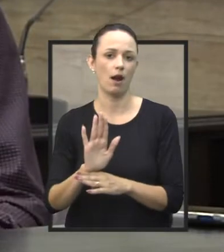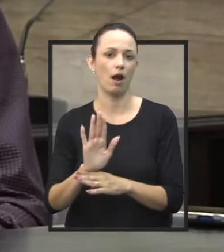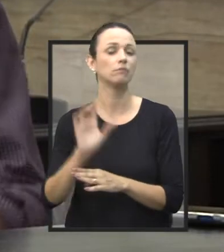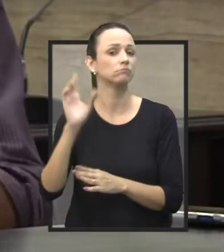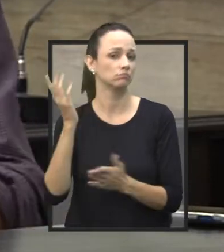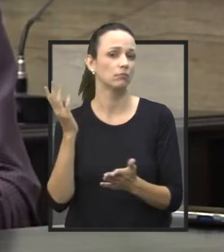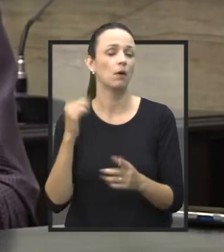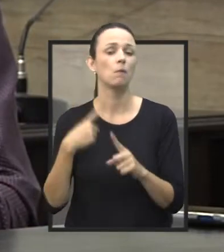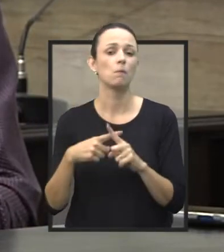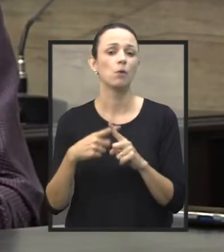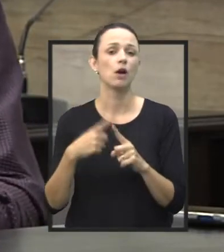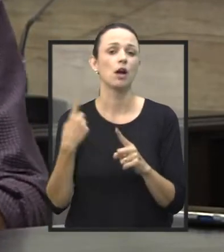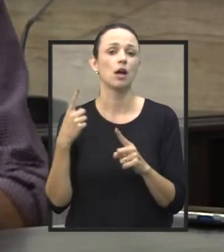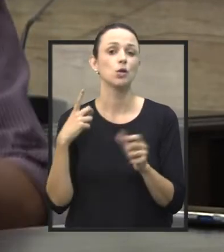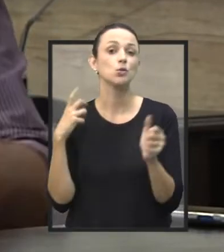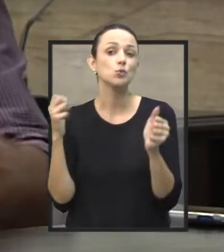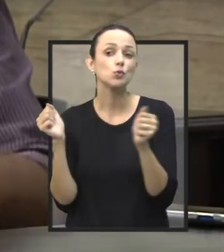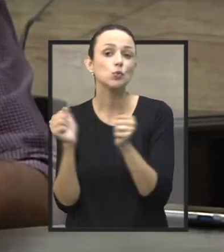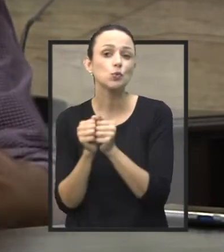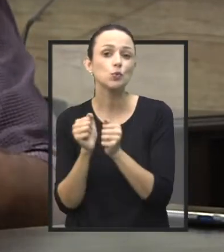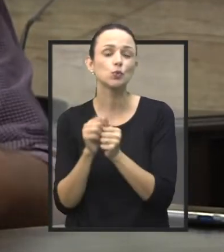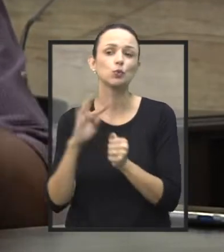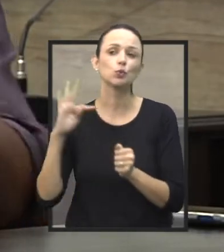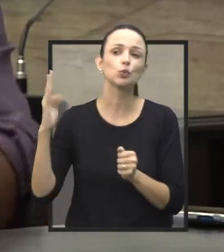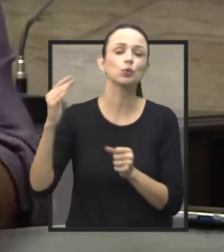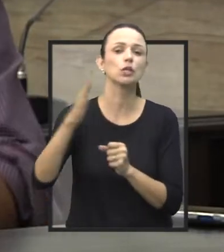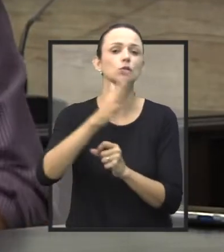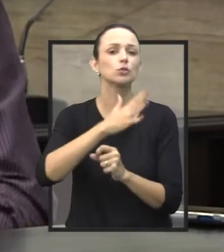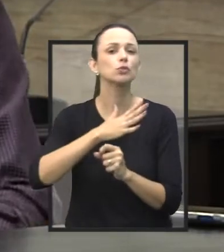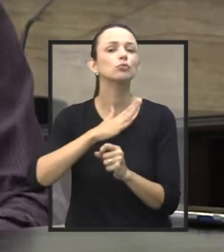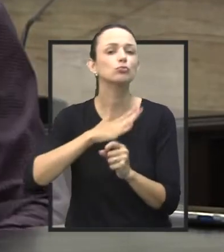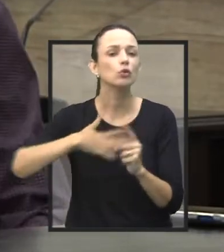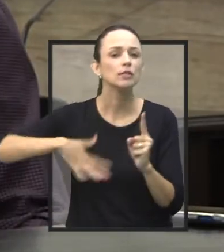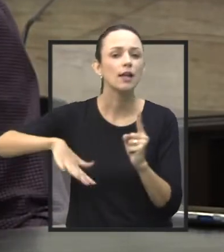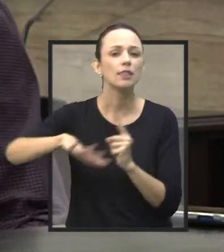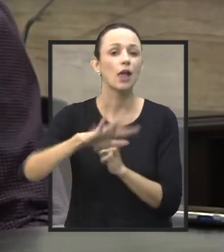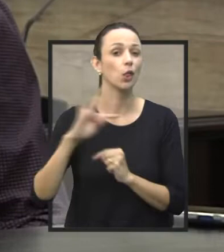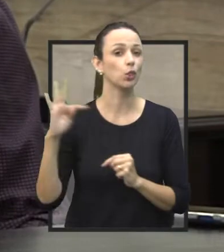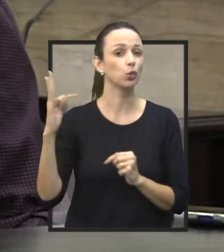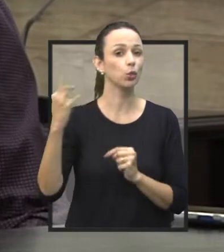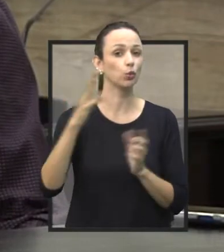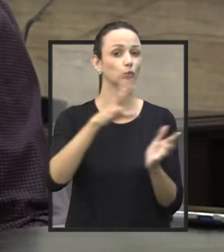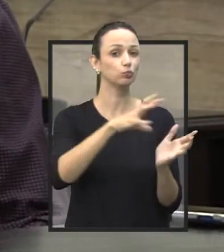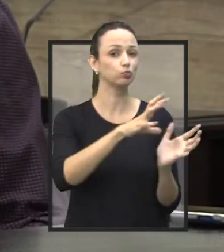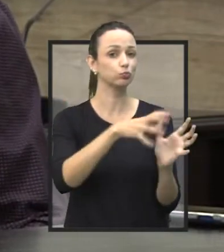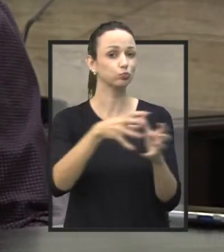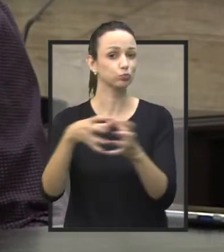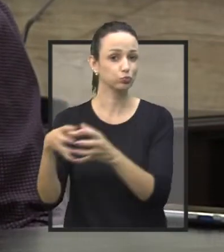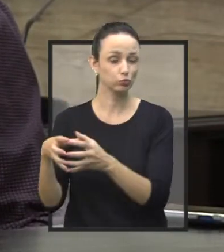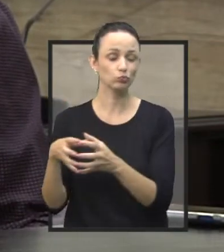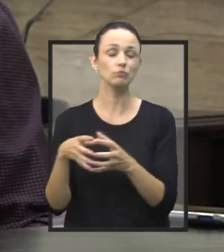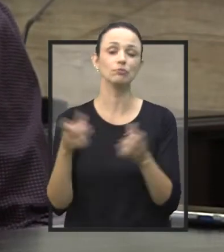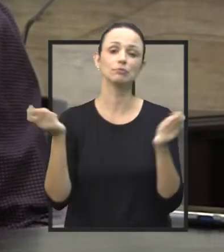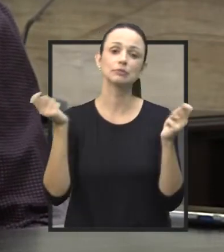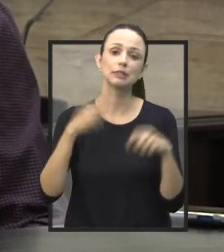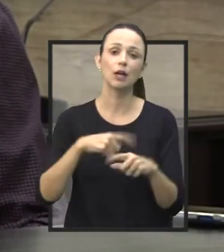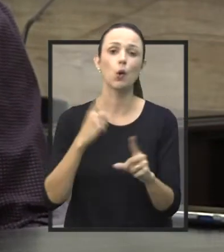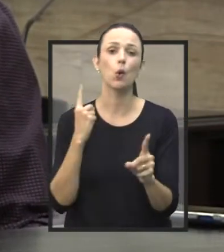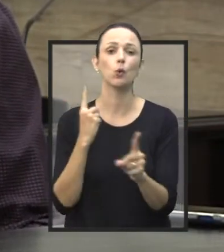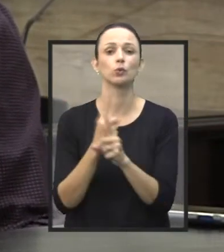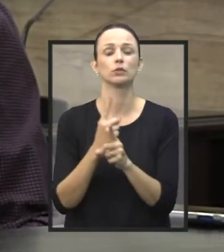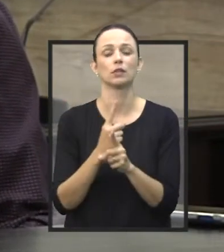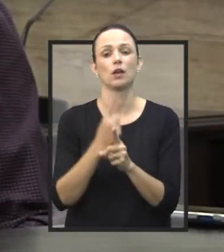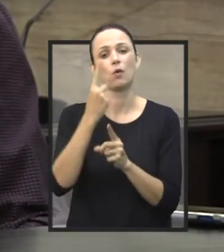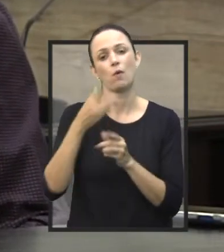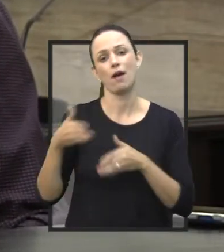juntos, toda a sociedade, todos os segmentos, todos os atores da sociedade, possam encontrar um caminho para